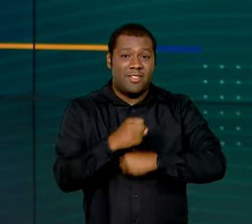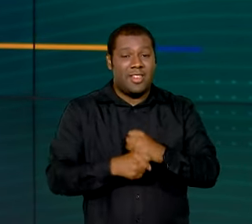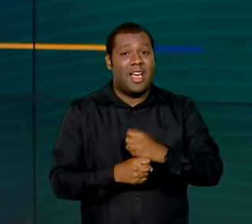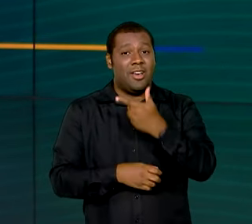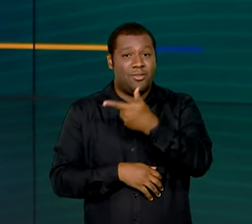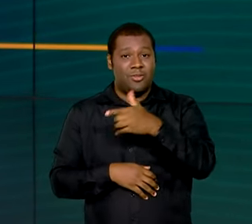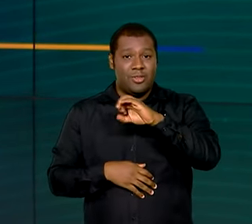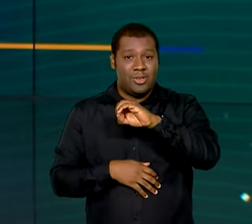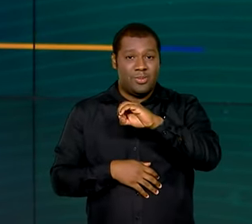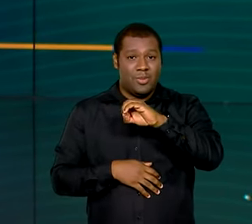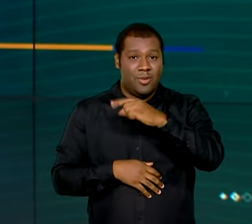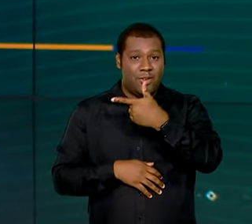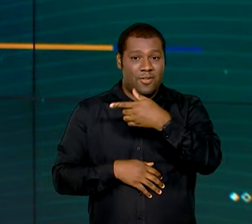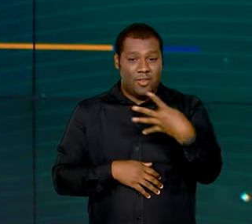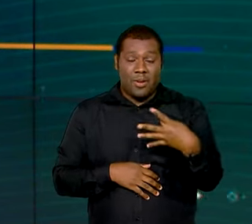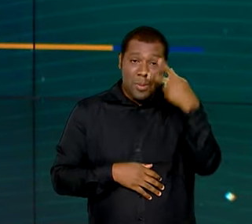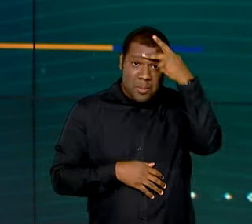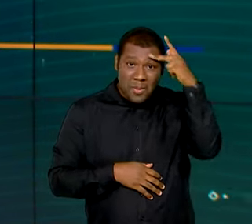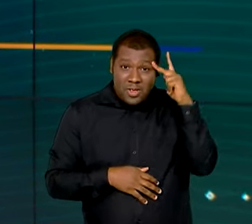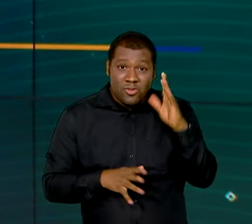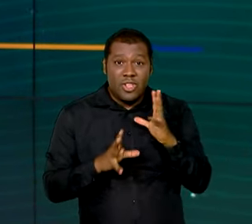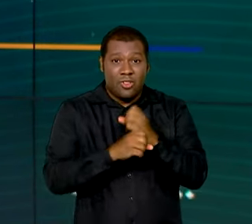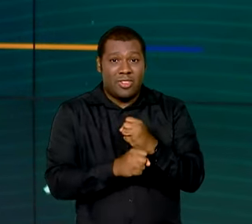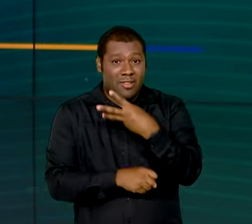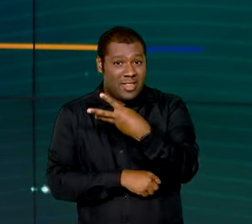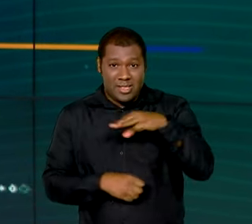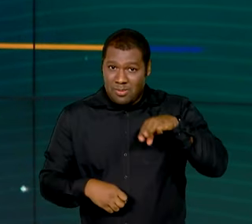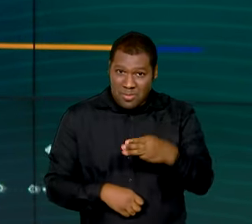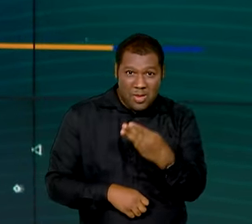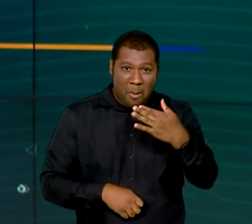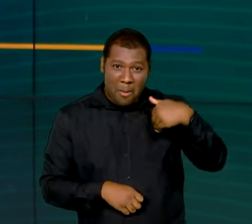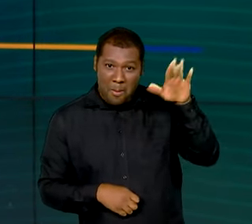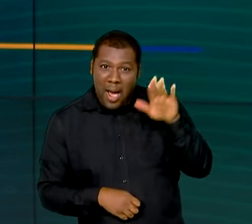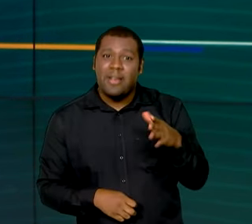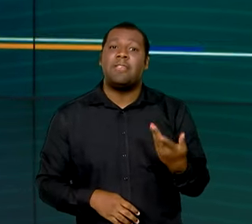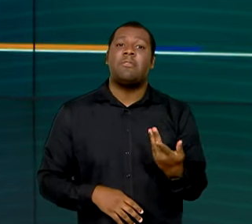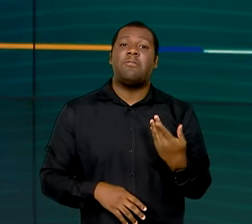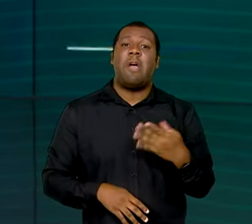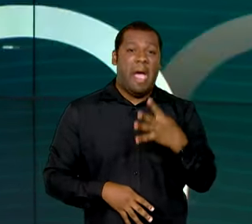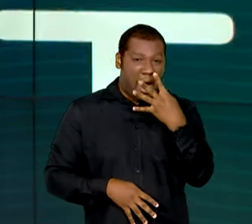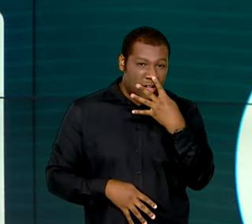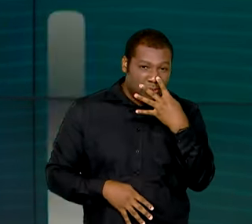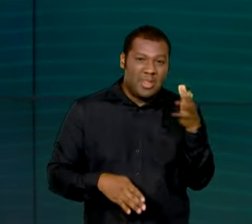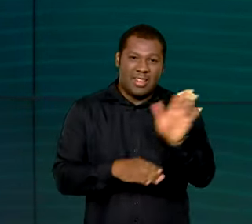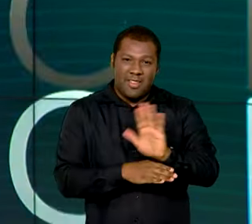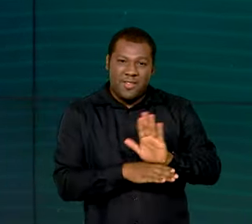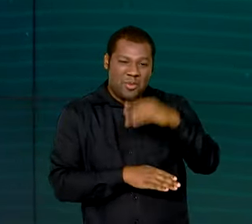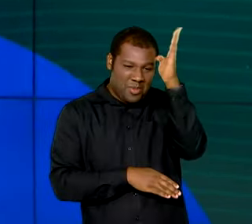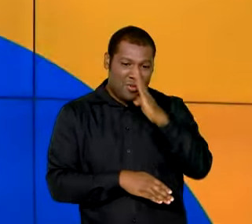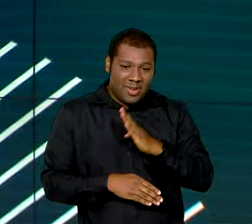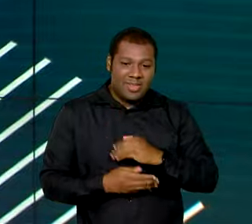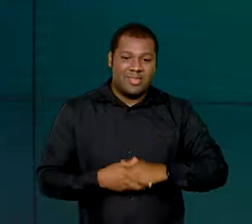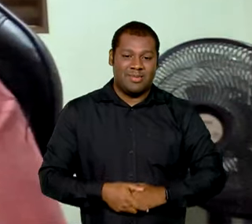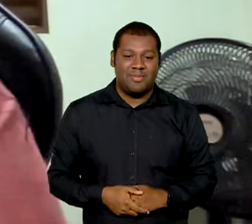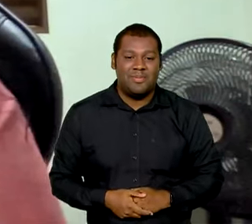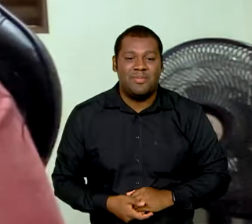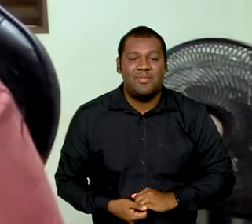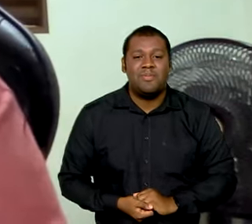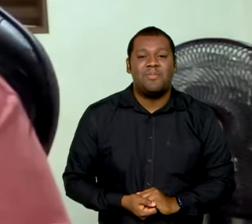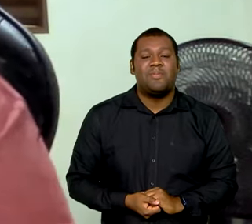pessoas prestigiaram as produções nacionais. Esse é o melhor número dos últimos seis anos.